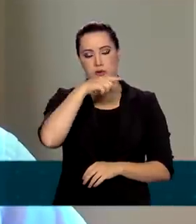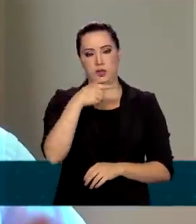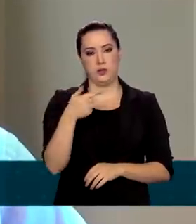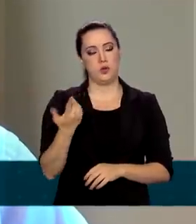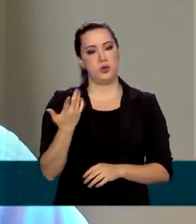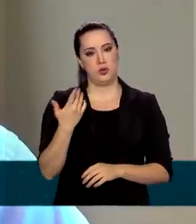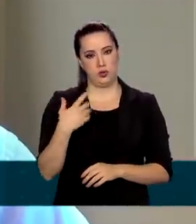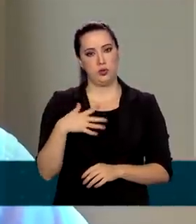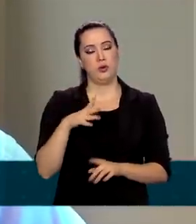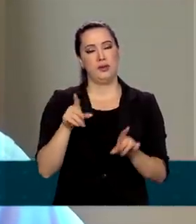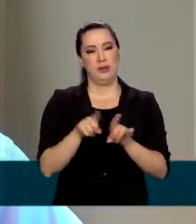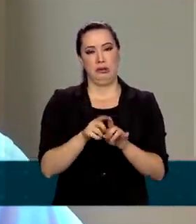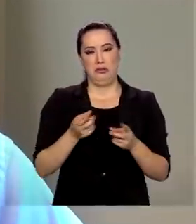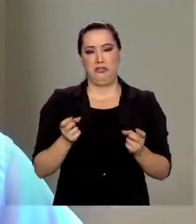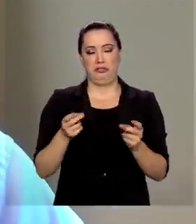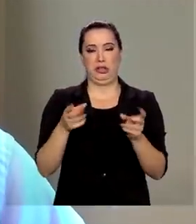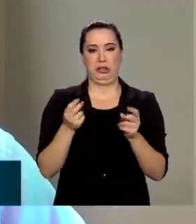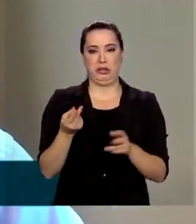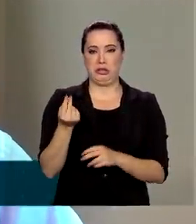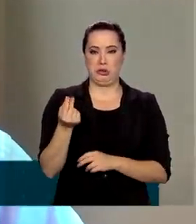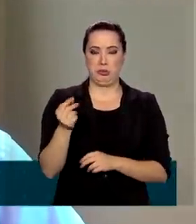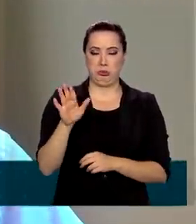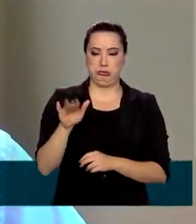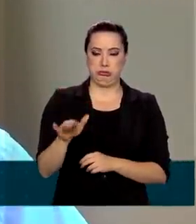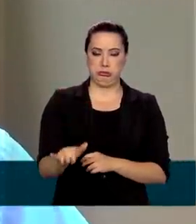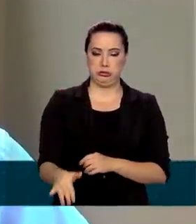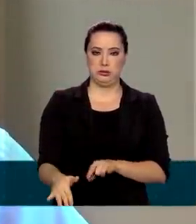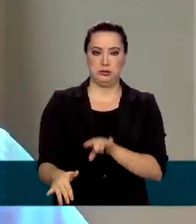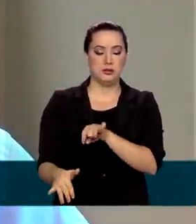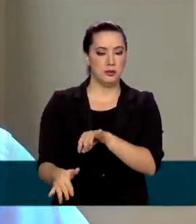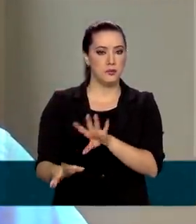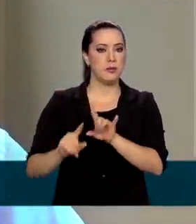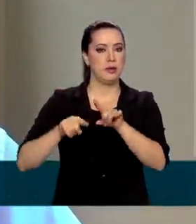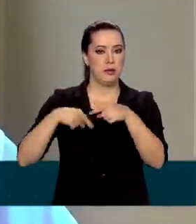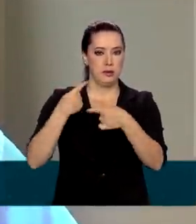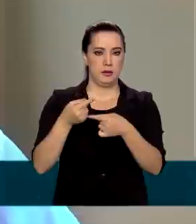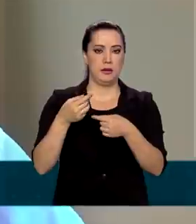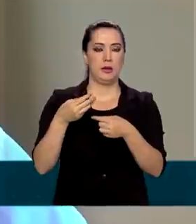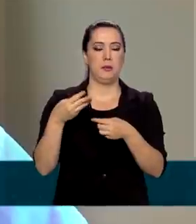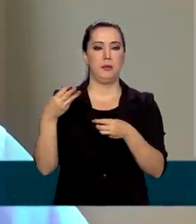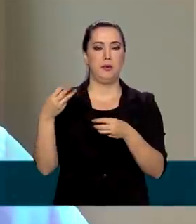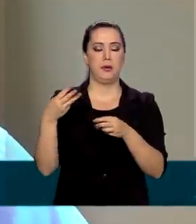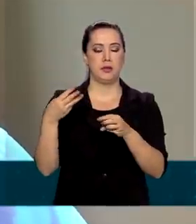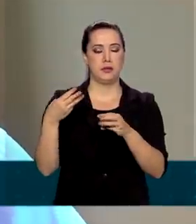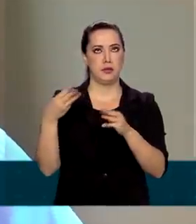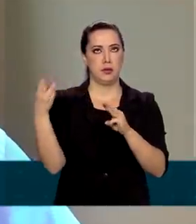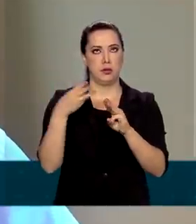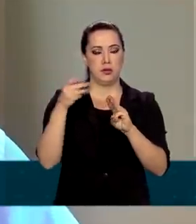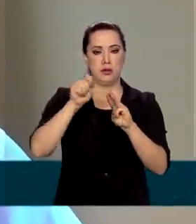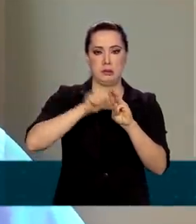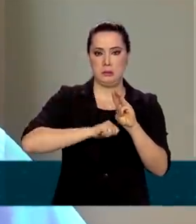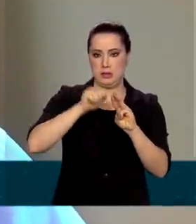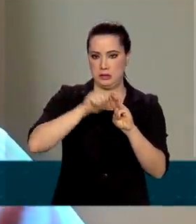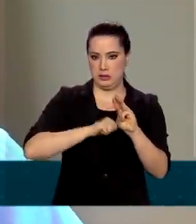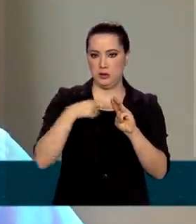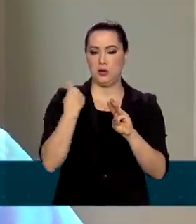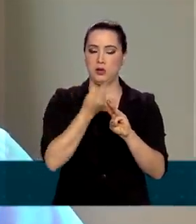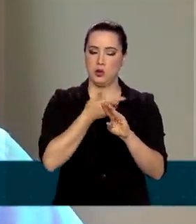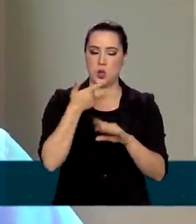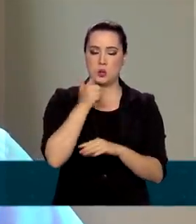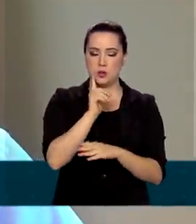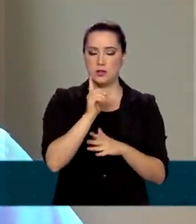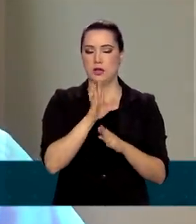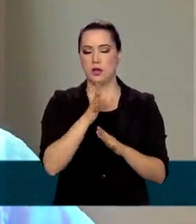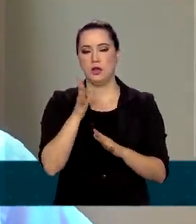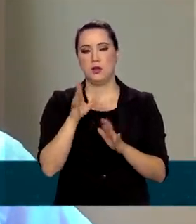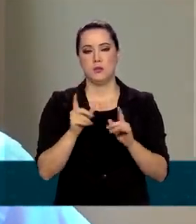com vendas bem baixas, etc. E a partir do terceiro trimestre, uma recuperação mais lenta, estamos entrando